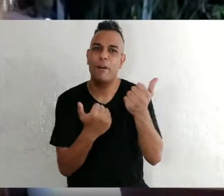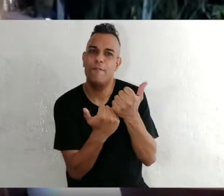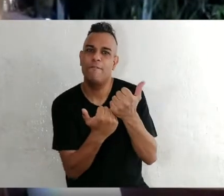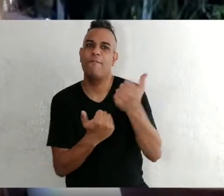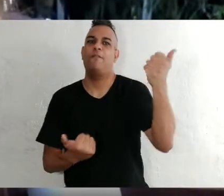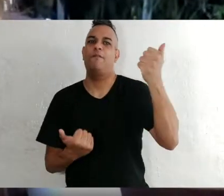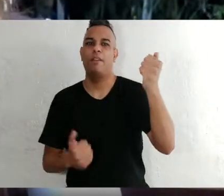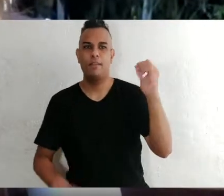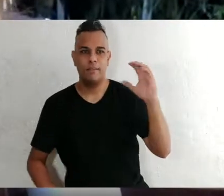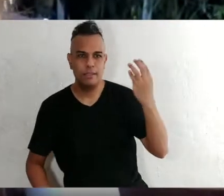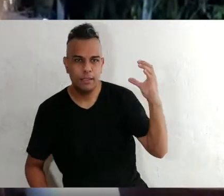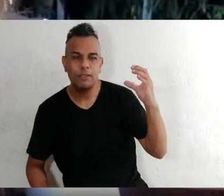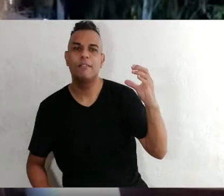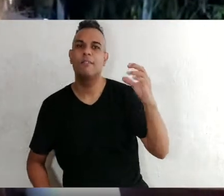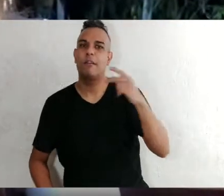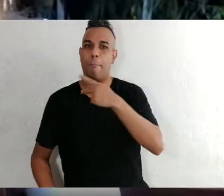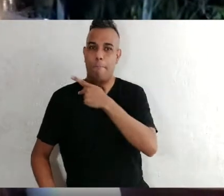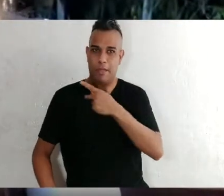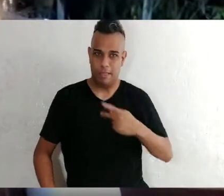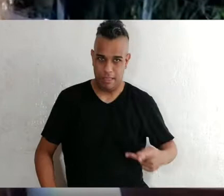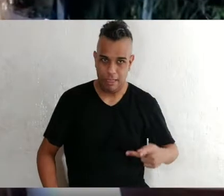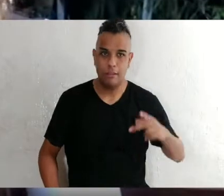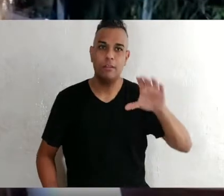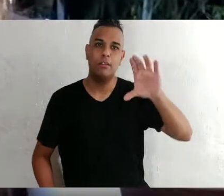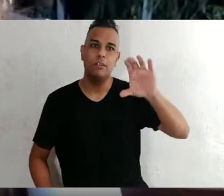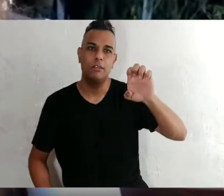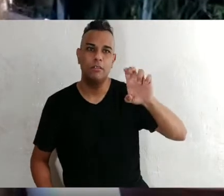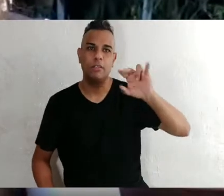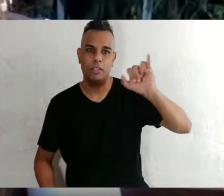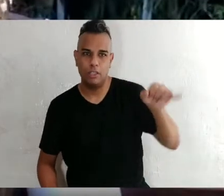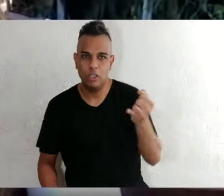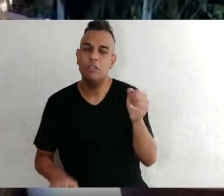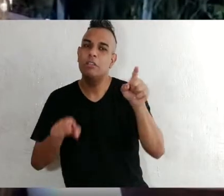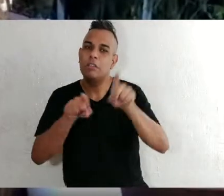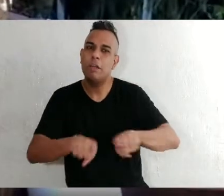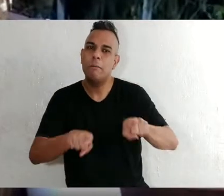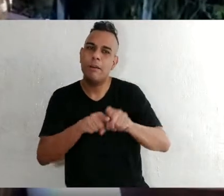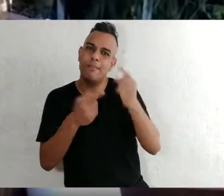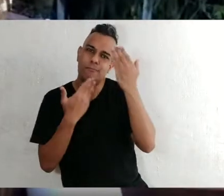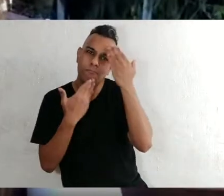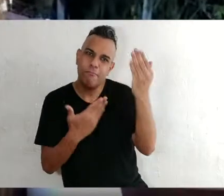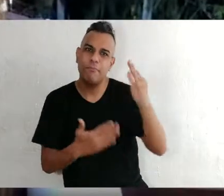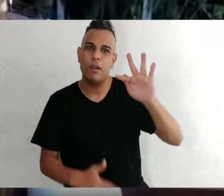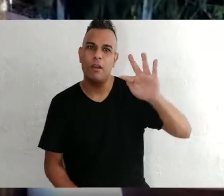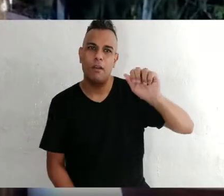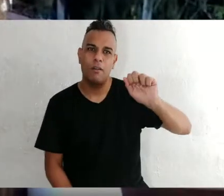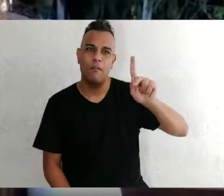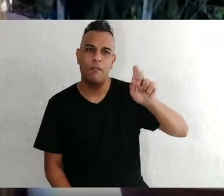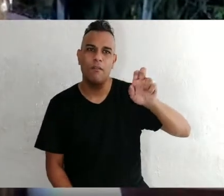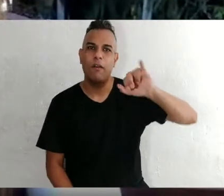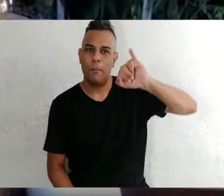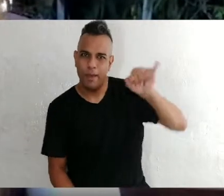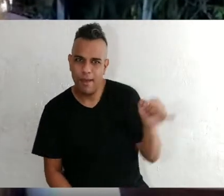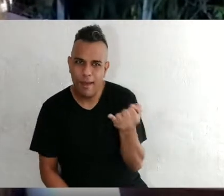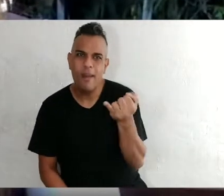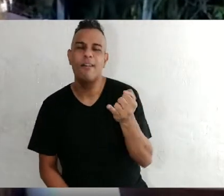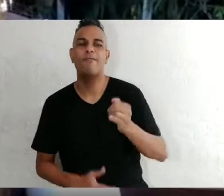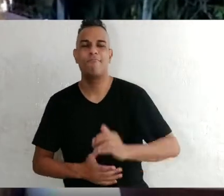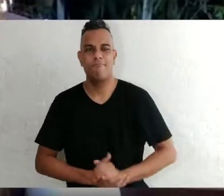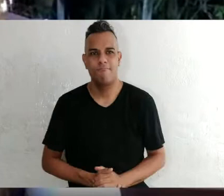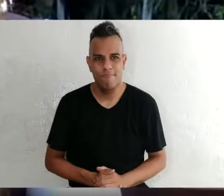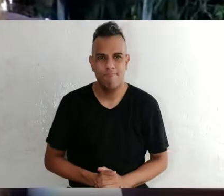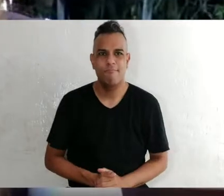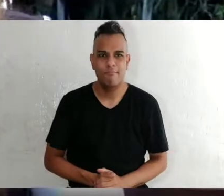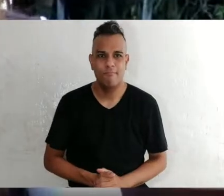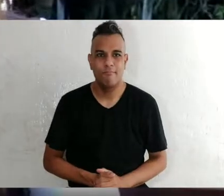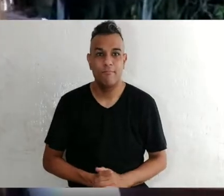-Presidência Científica e à Presidência da Fundação CCERJ, à FAPERJ e ao Instituto Nacional de Comunicação Pública da Ciência e Tecnologia.